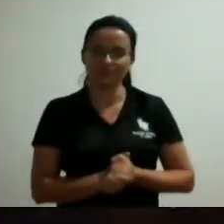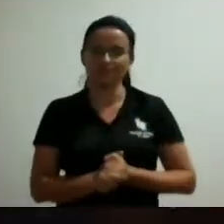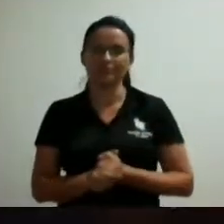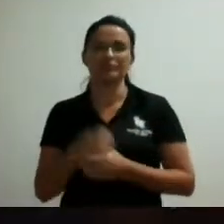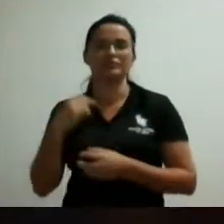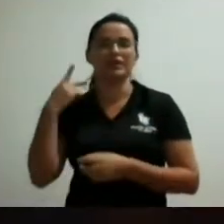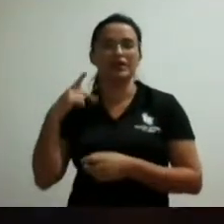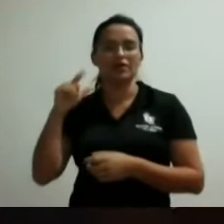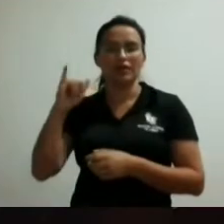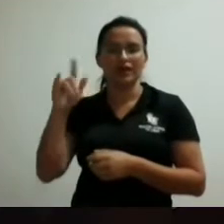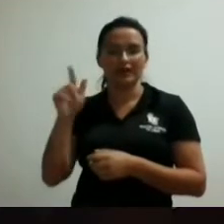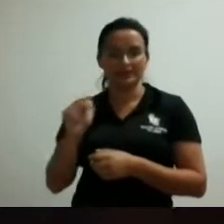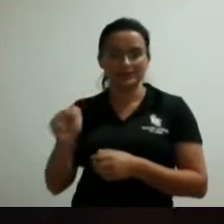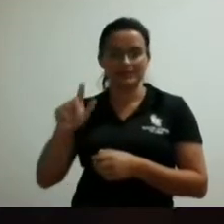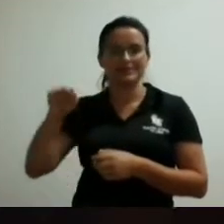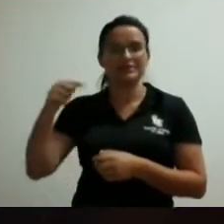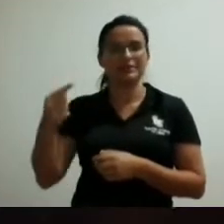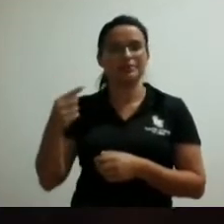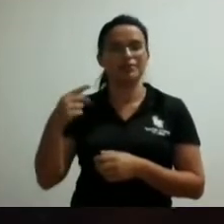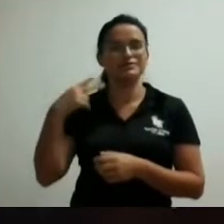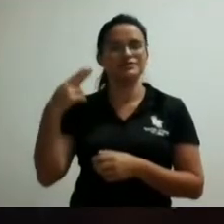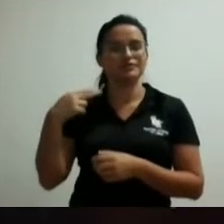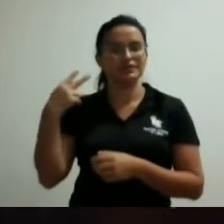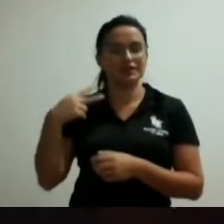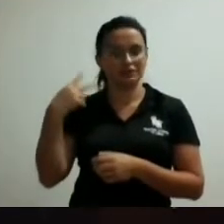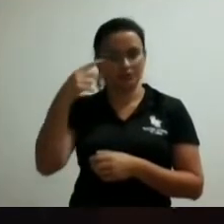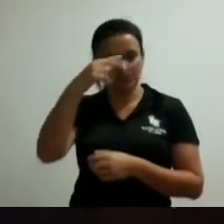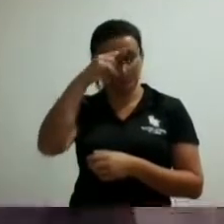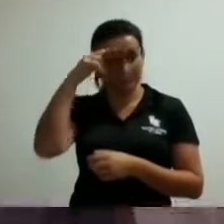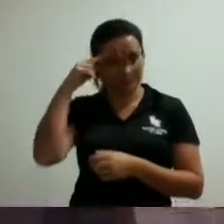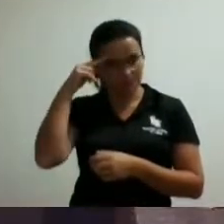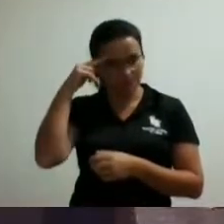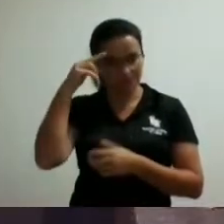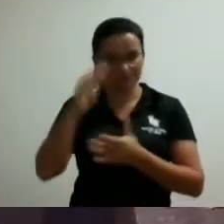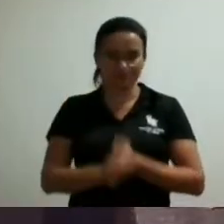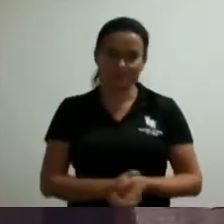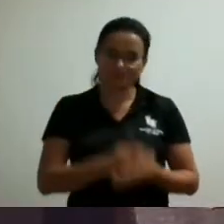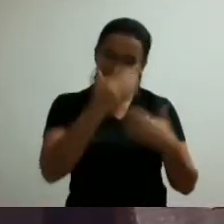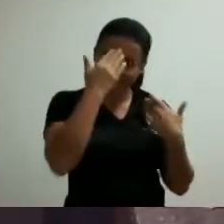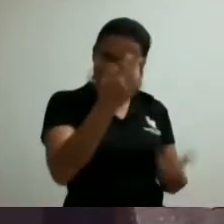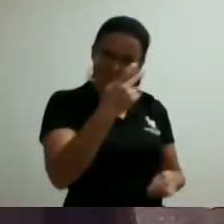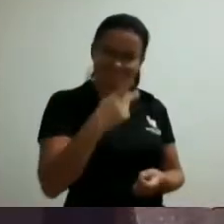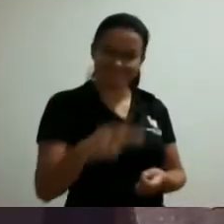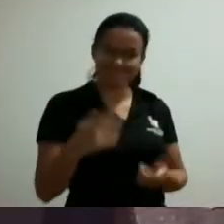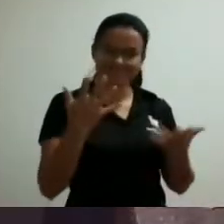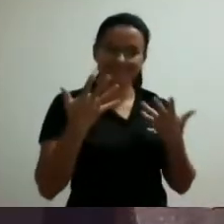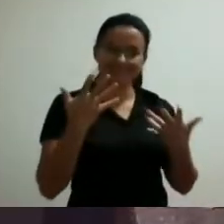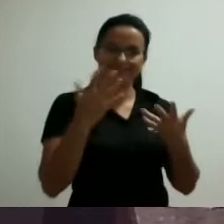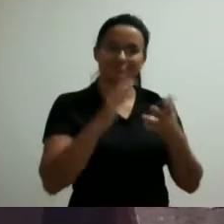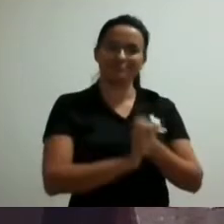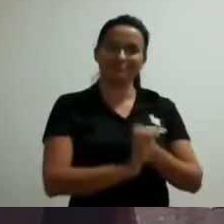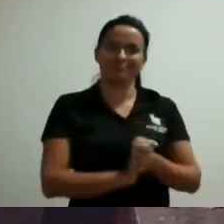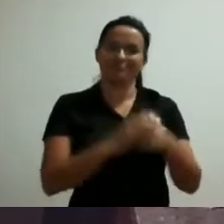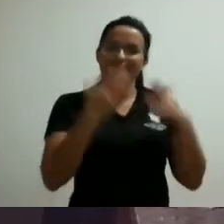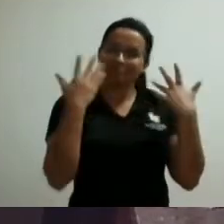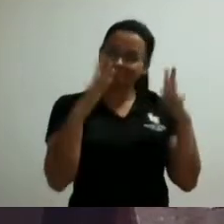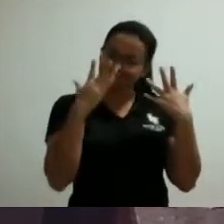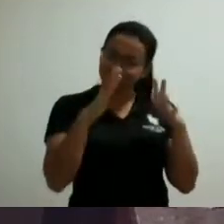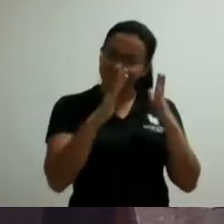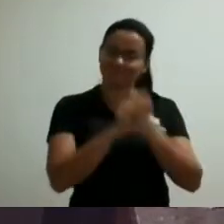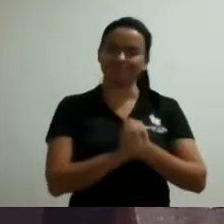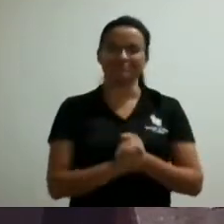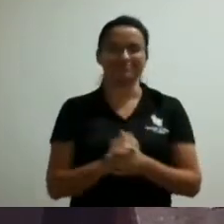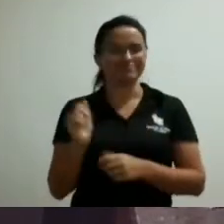Perrú depois vereador Newton Militão obrigado presidente queria parabenizar doutor Antônio pelo